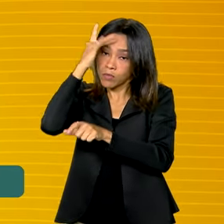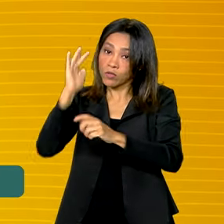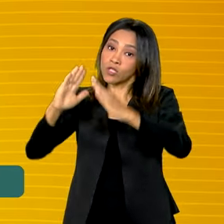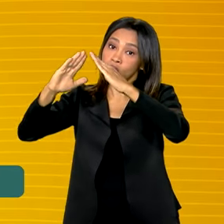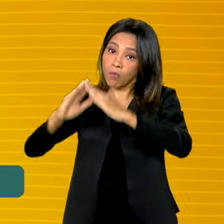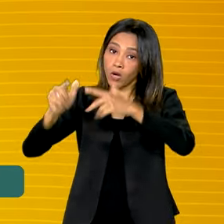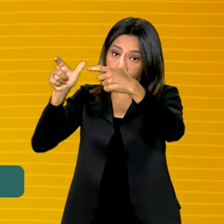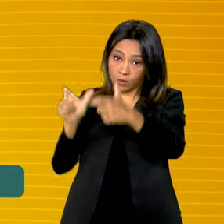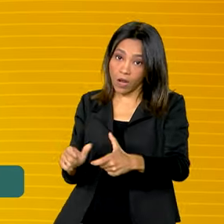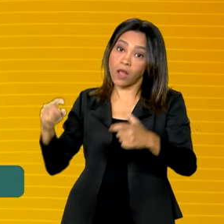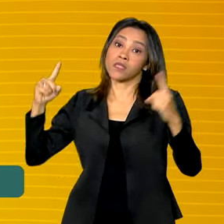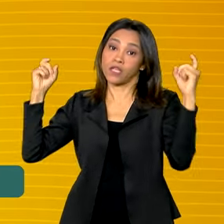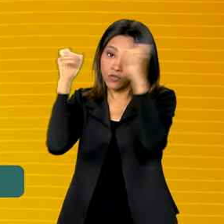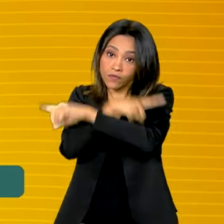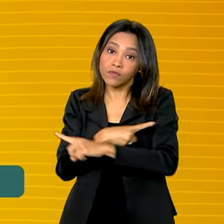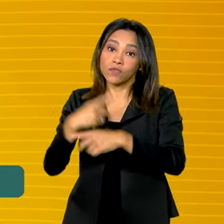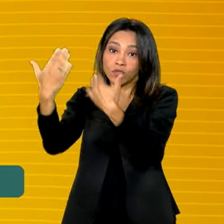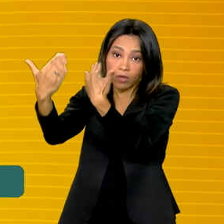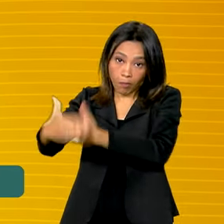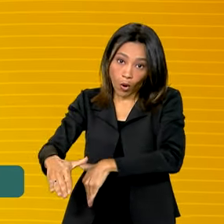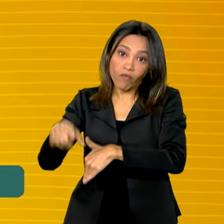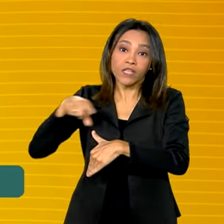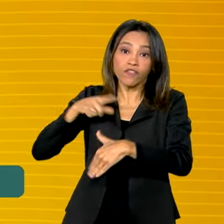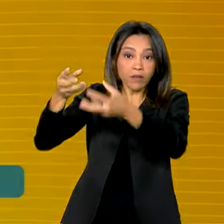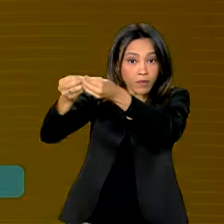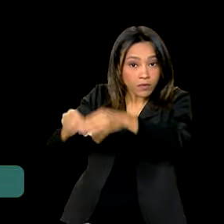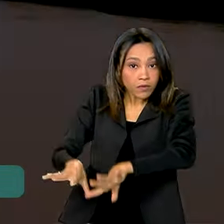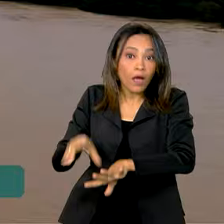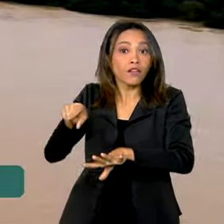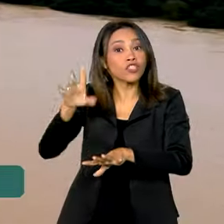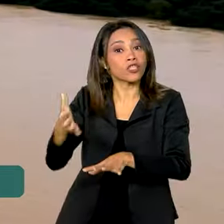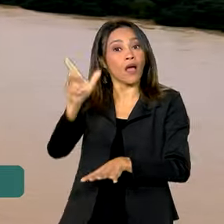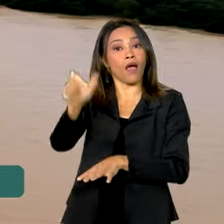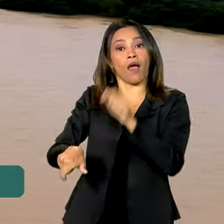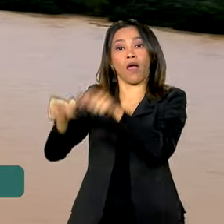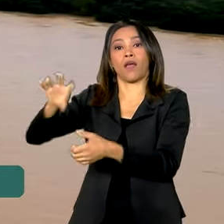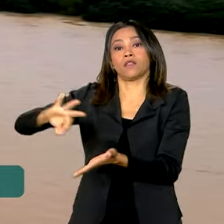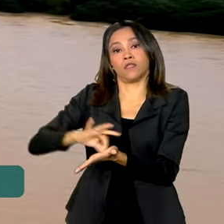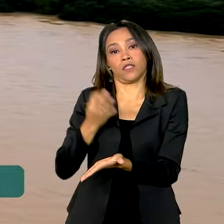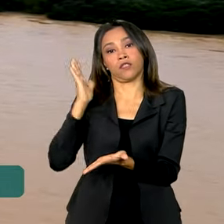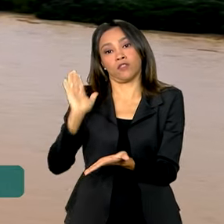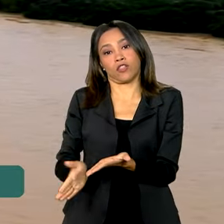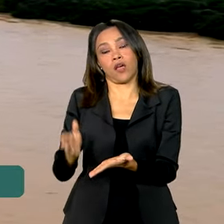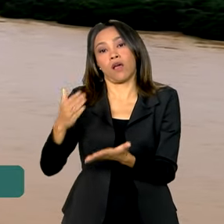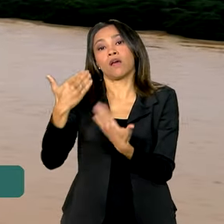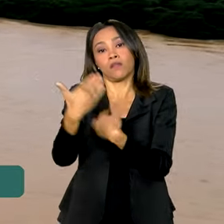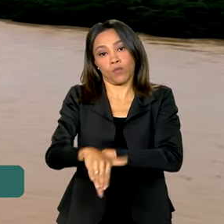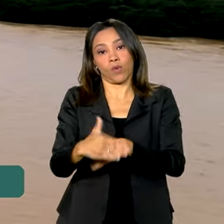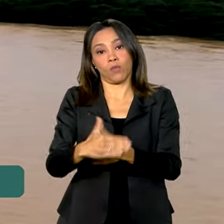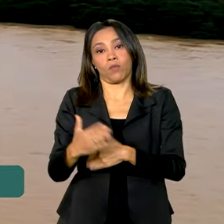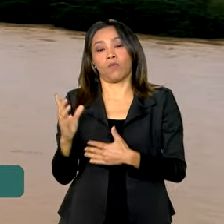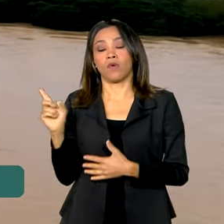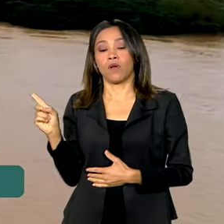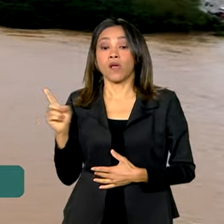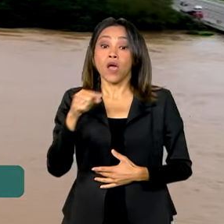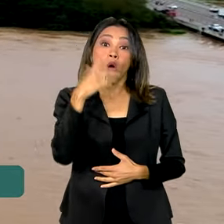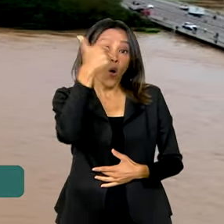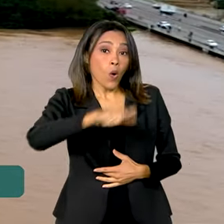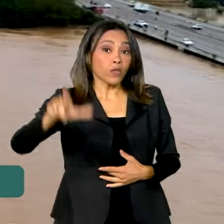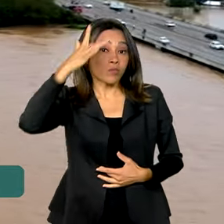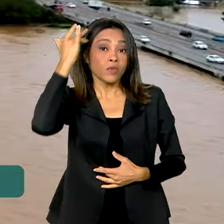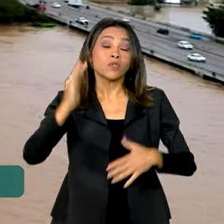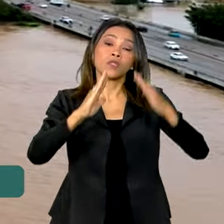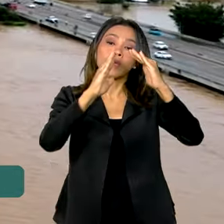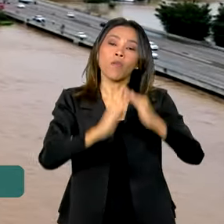haja impossibilidade de realização da prova e que já estejam escritos no certame. Outra novidade é que os candidatos que moram no Rio Grande do Sul